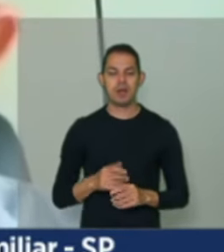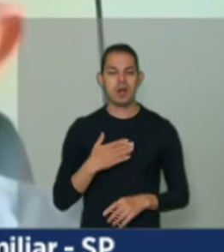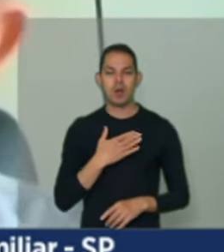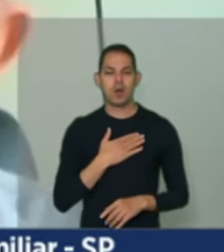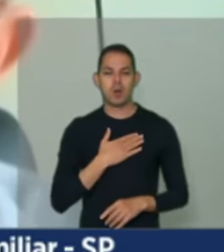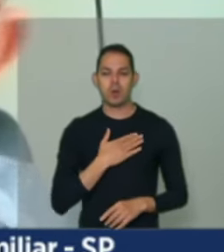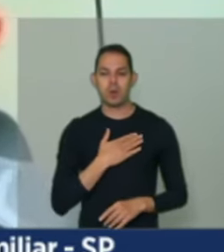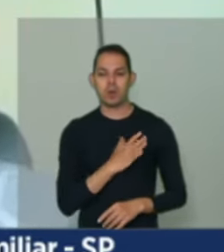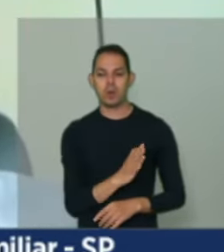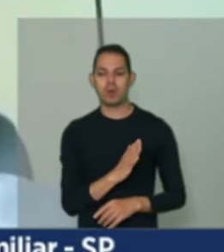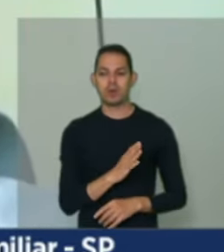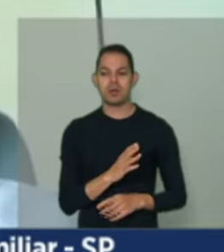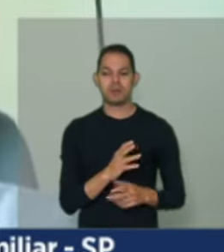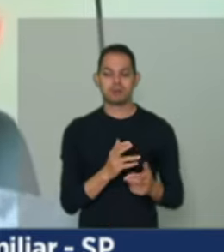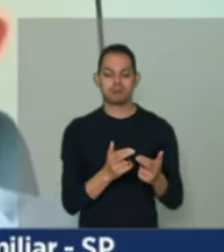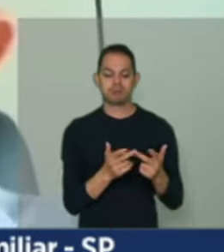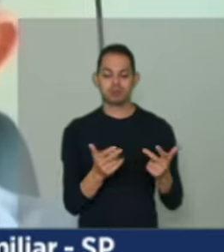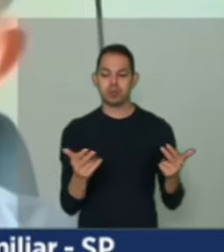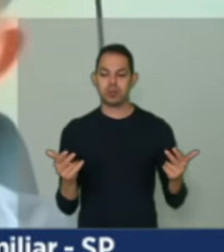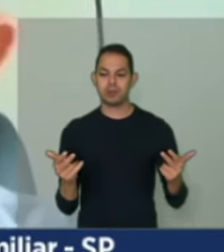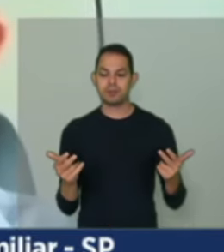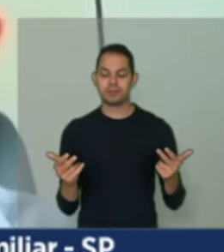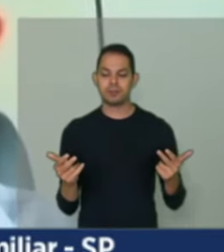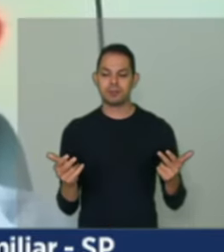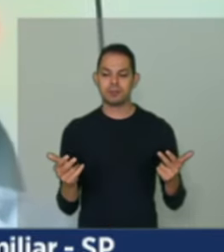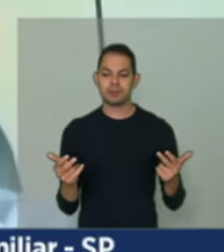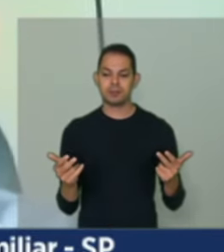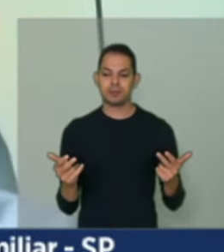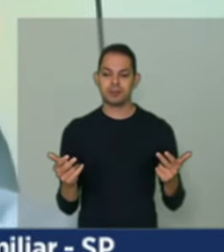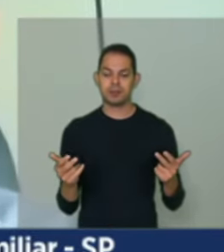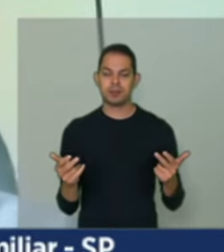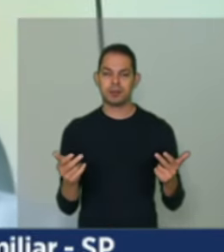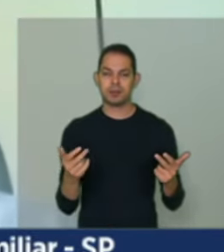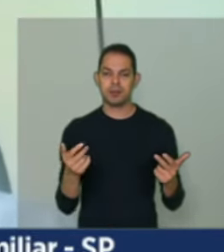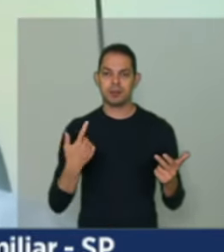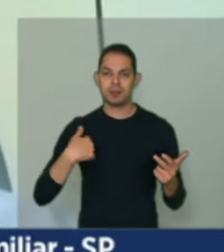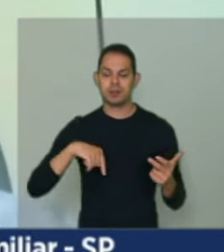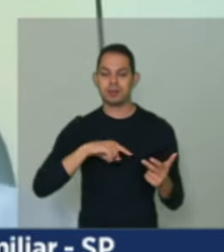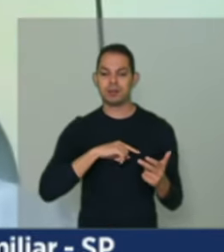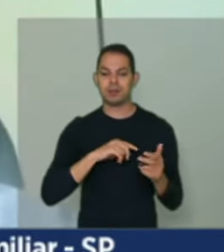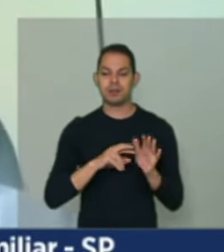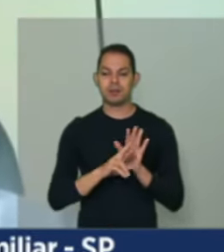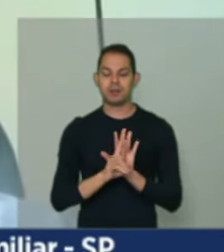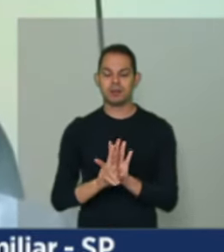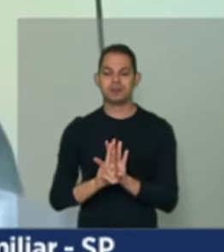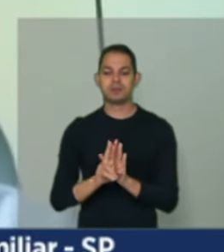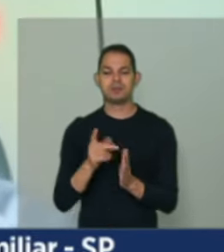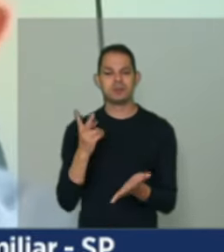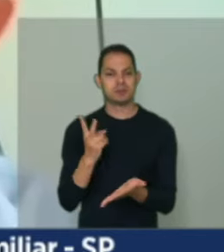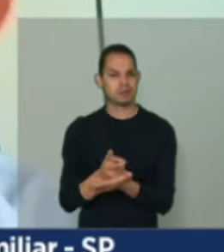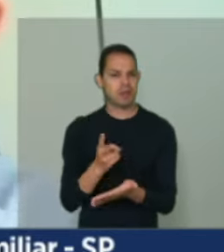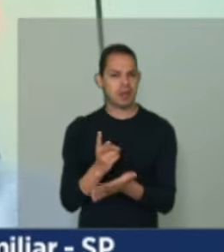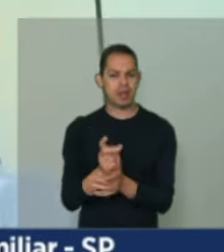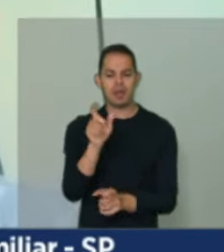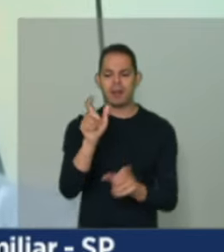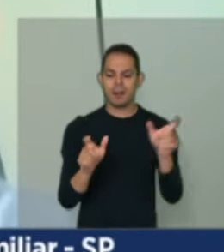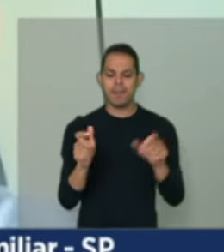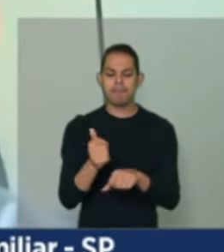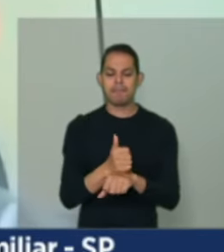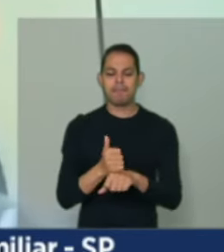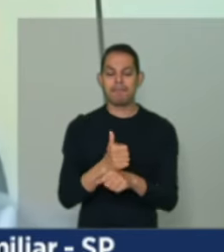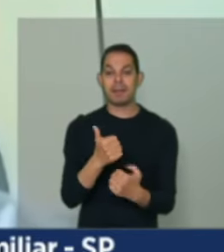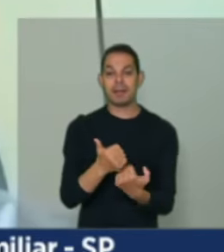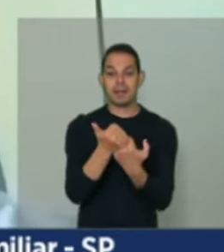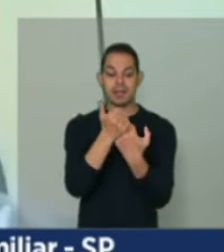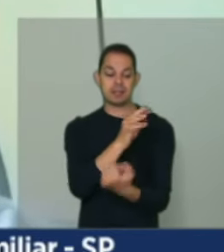naquilo, quando nós é representado, qual a gente bate muito, como agricultor, a questão da assistência técnica. Isso